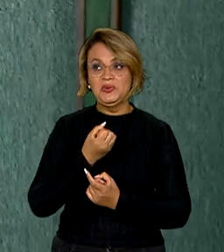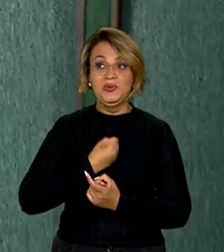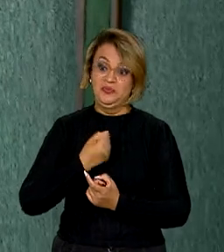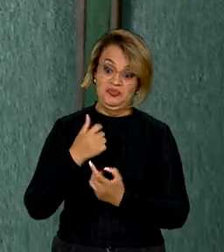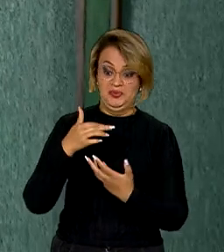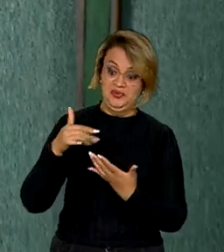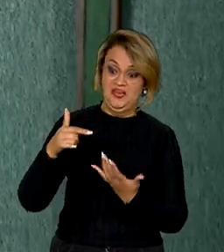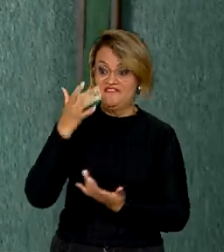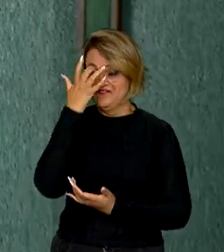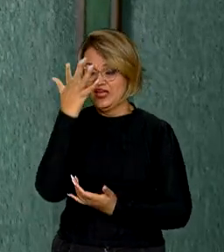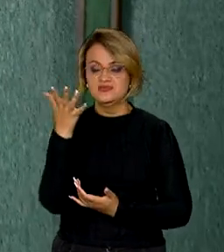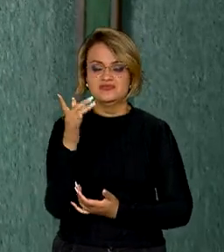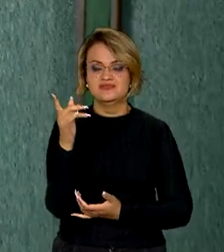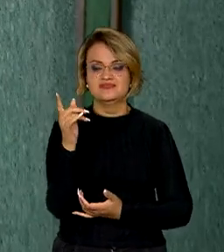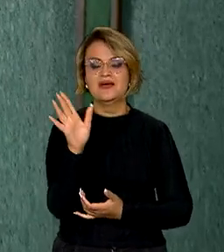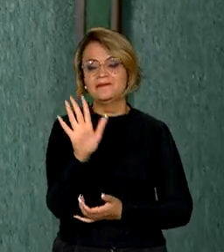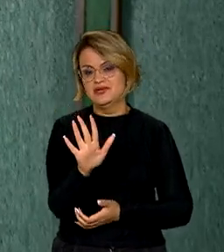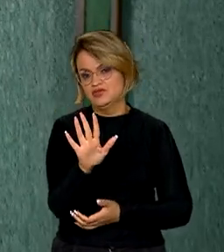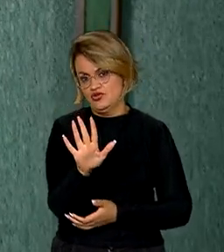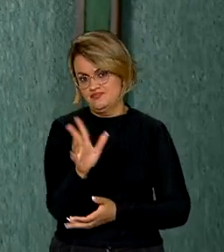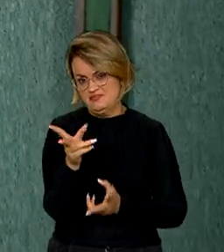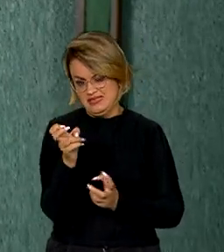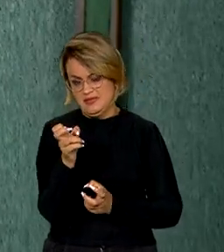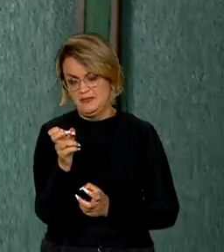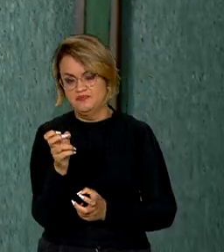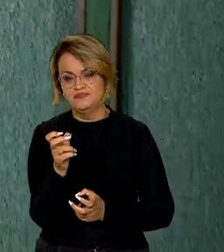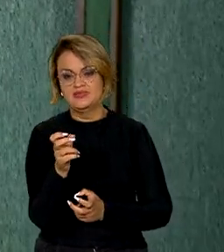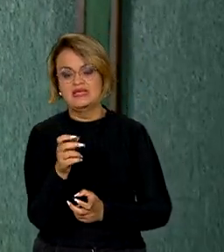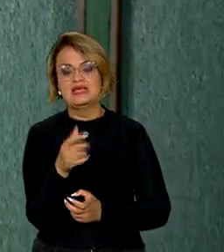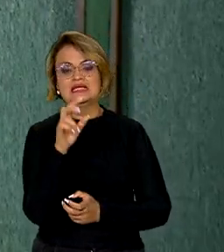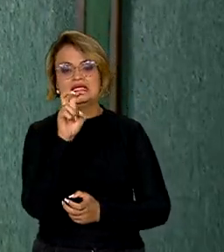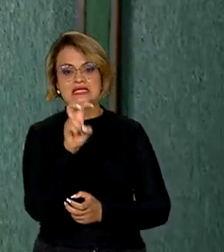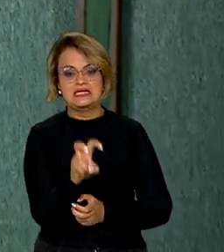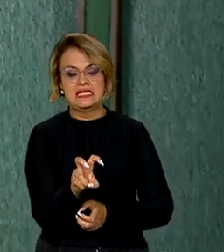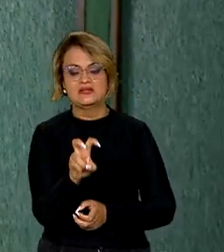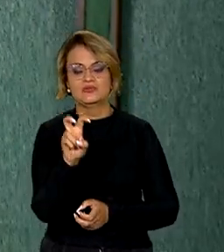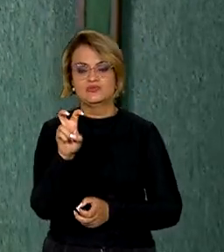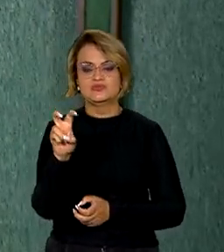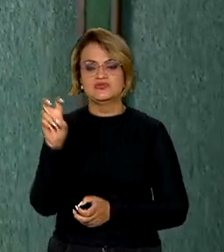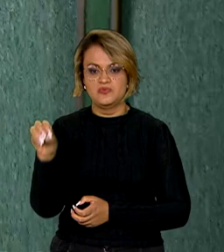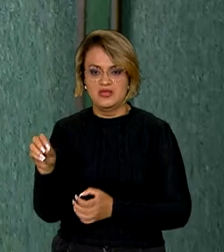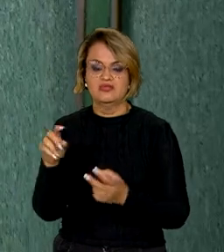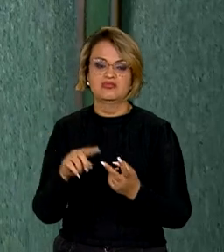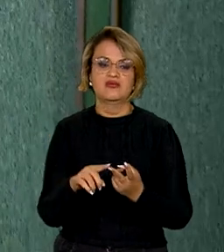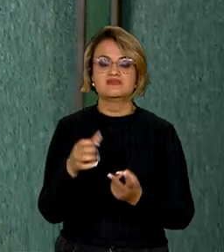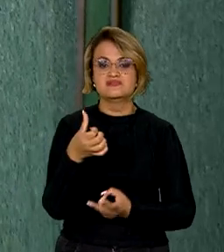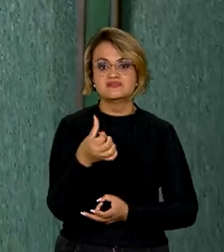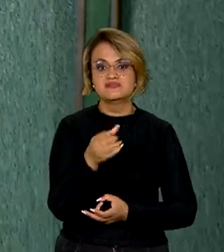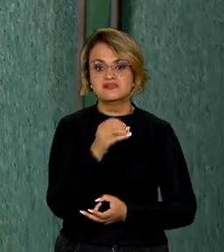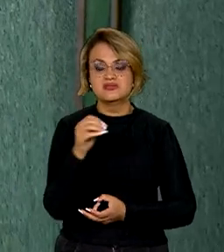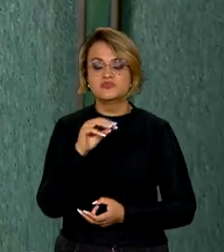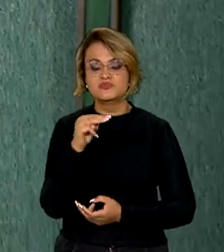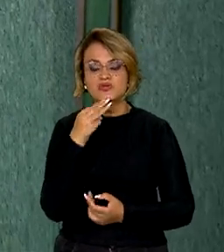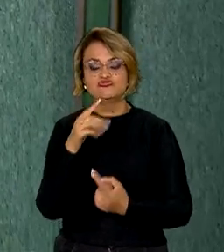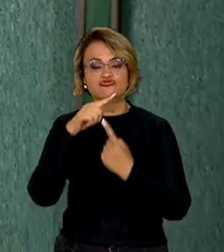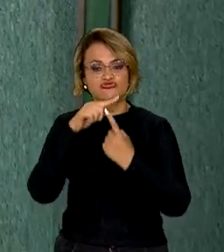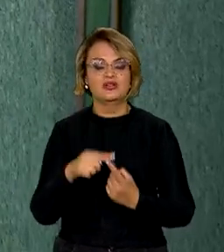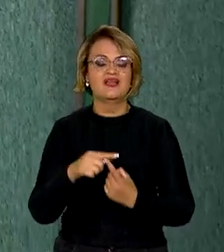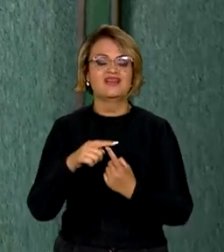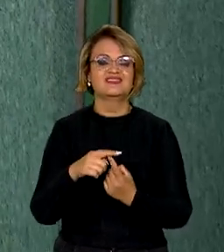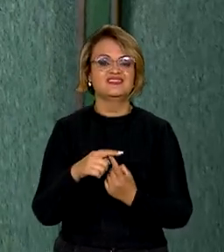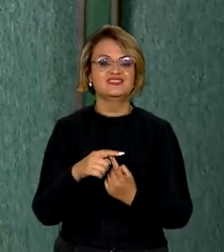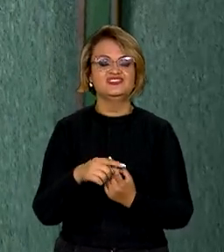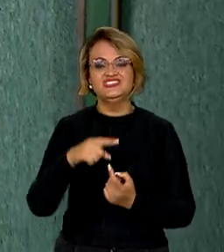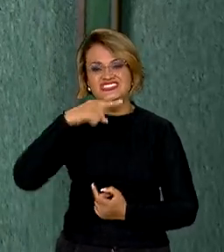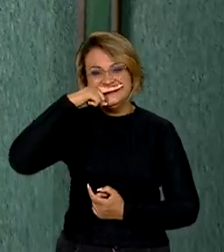fácil de dizer. Mas, veja bem, são mais 550, 600 milhões de toneladas de cana-de-açúcar, são